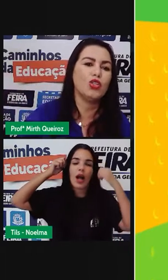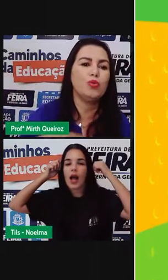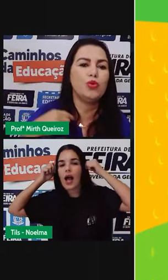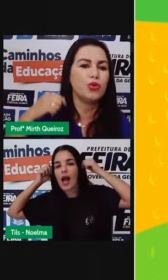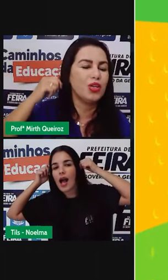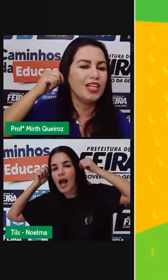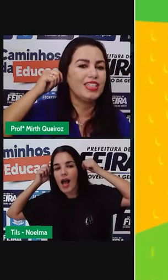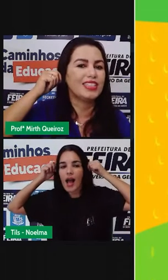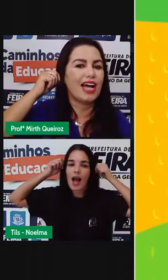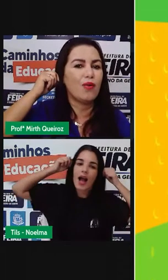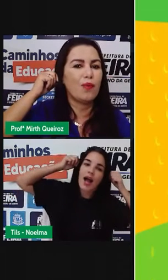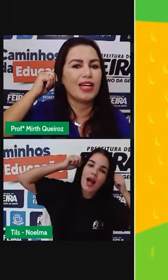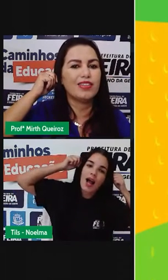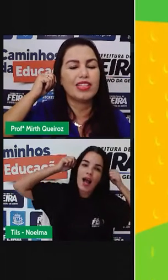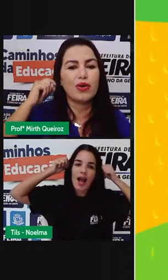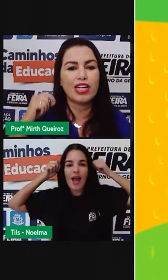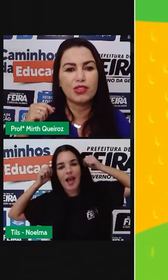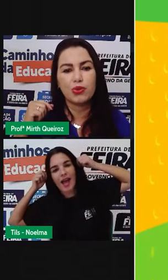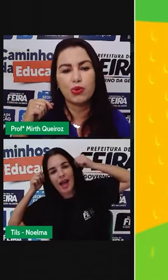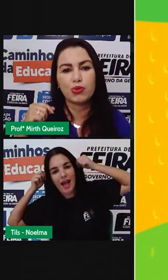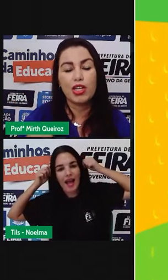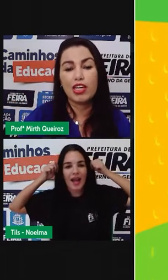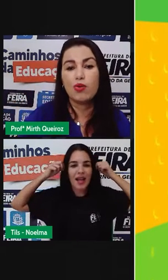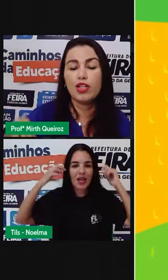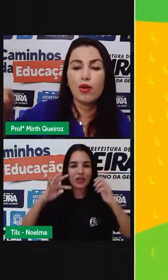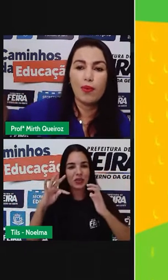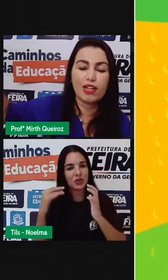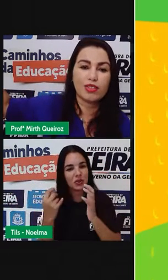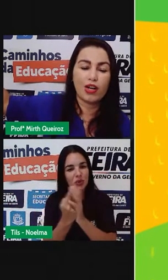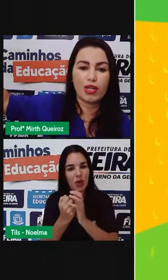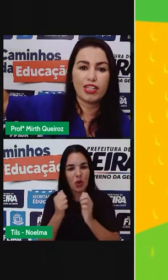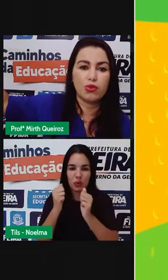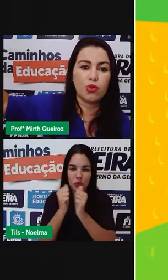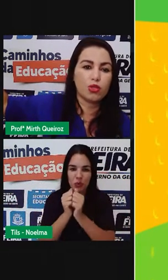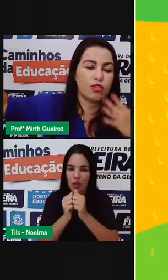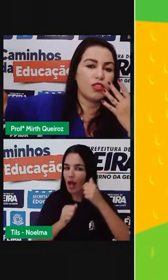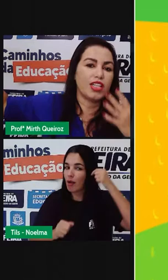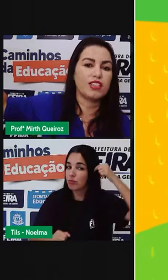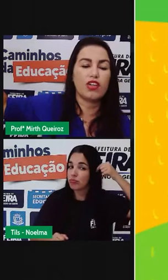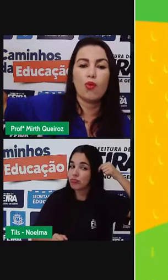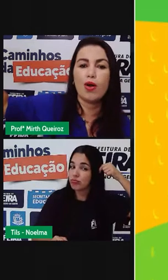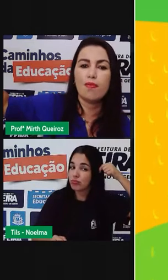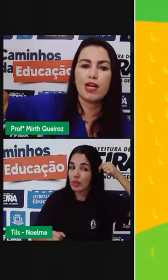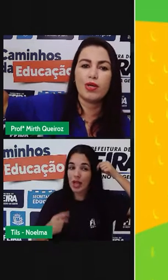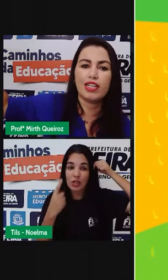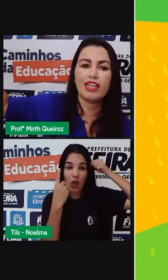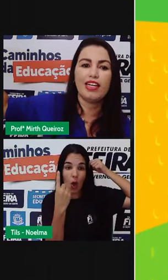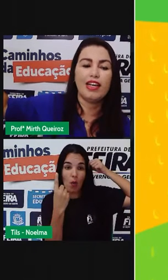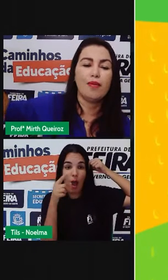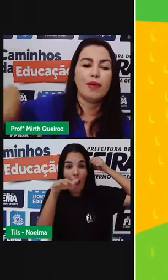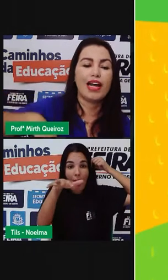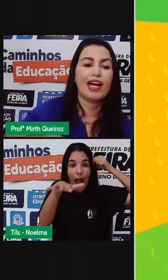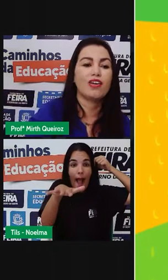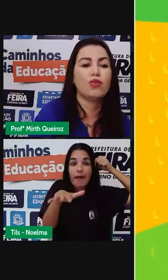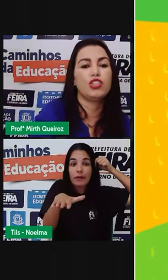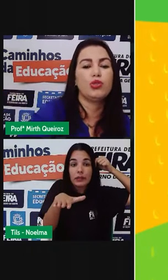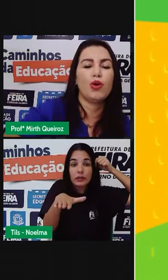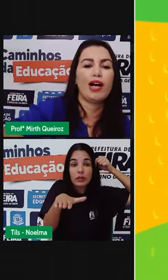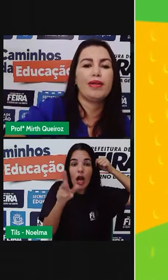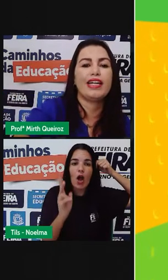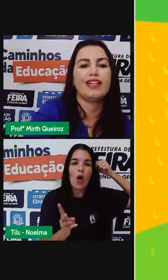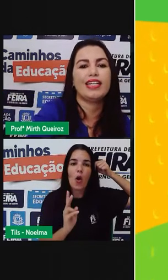Até todo mundo estava pegando na orelha do outro. E quando eu pego na orelha do outro, eu vou ter só uma mão aqui para